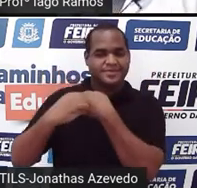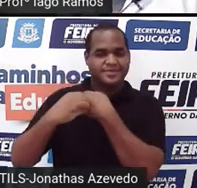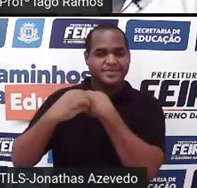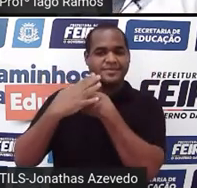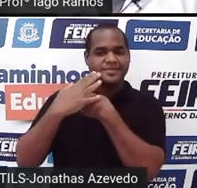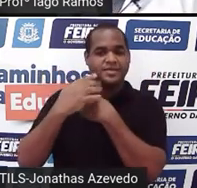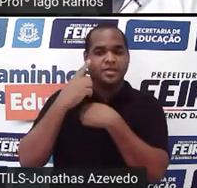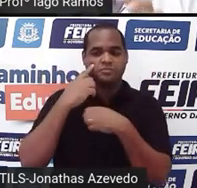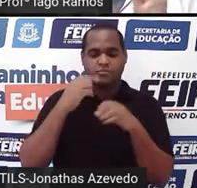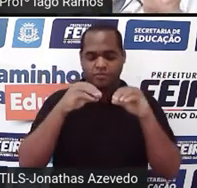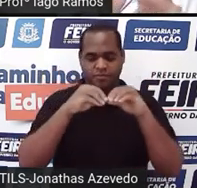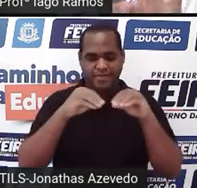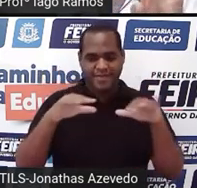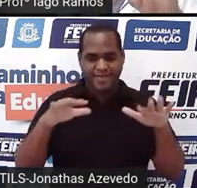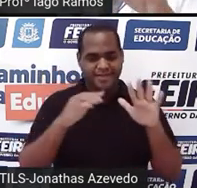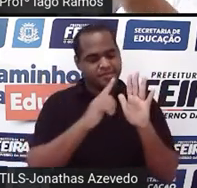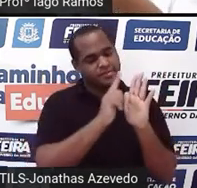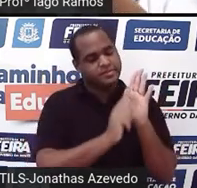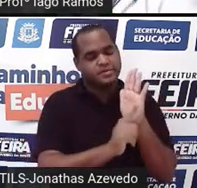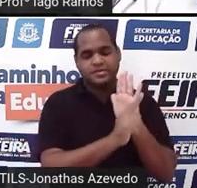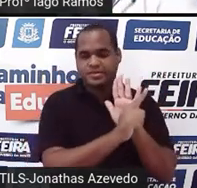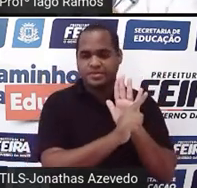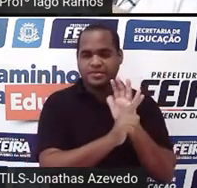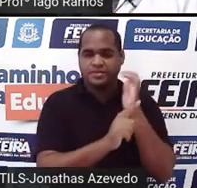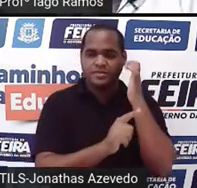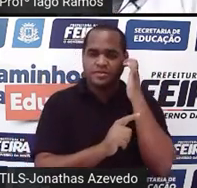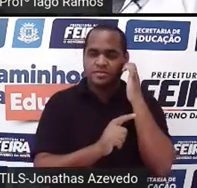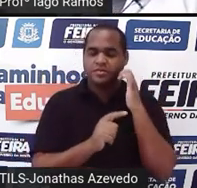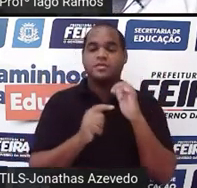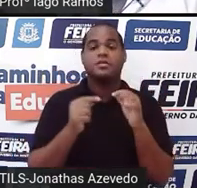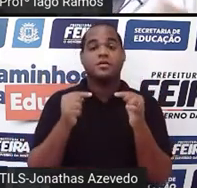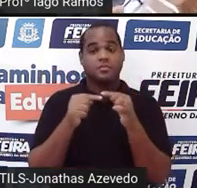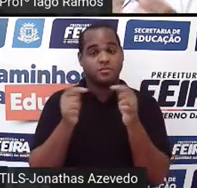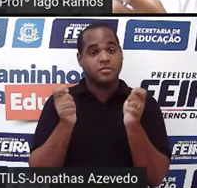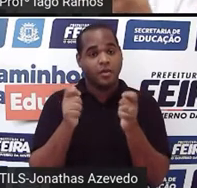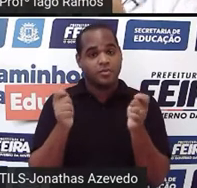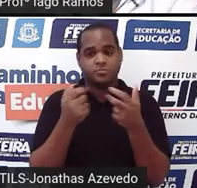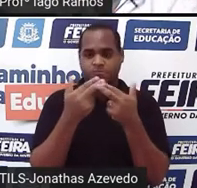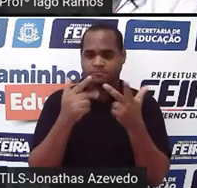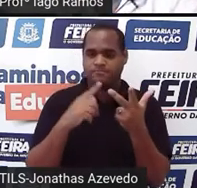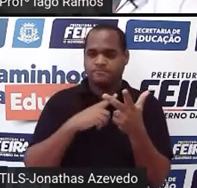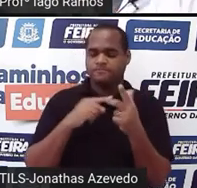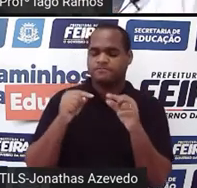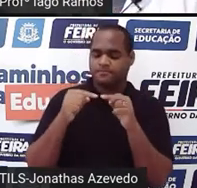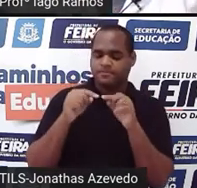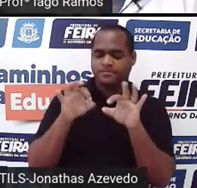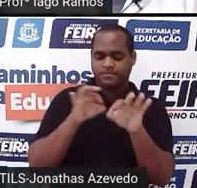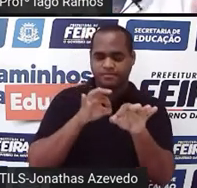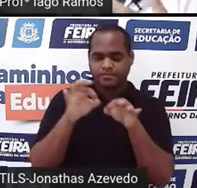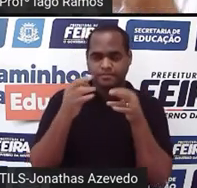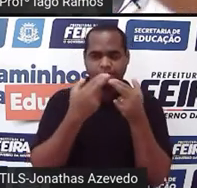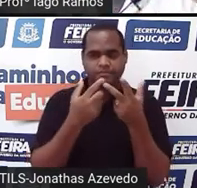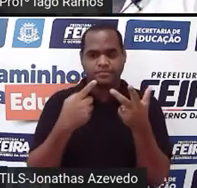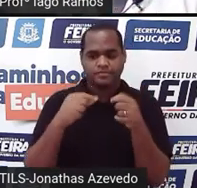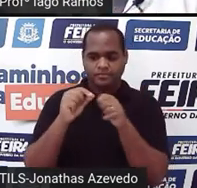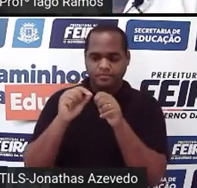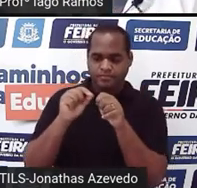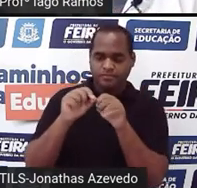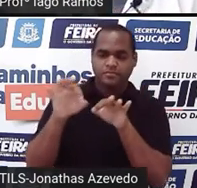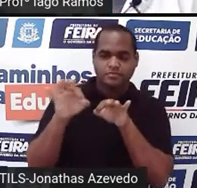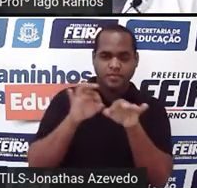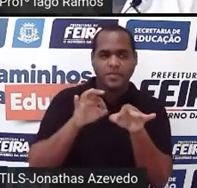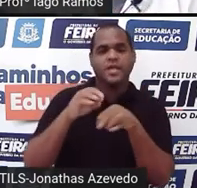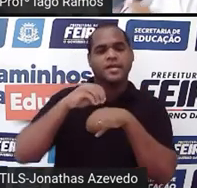gráfico, né? Ou seja, eu estou tratando essas informações. Então, esse tratamento que a gente faz com essas